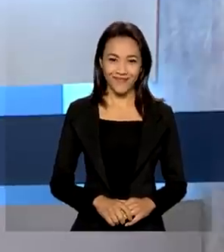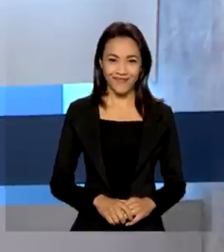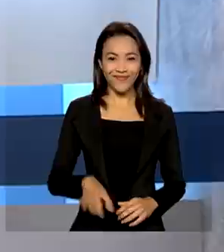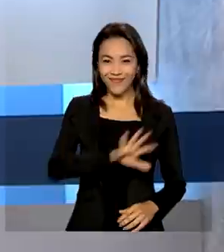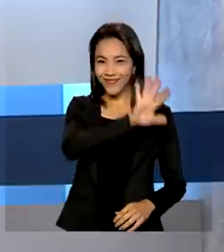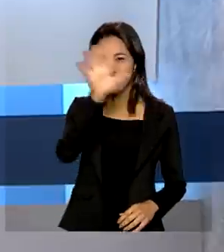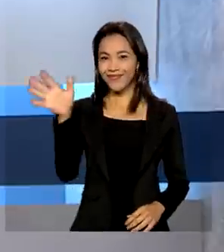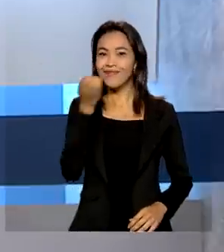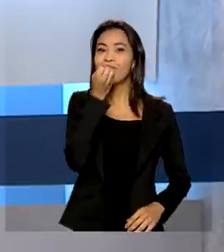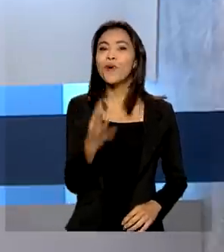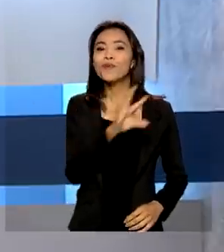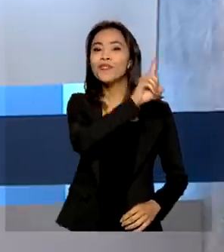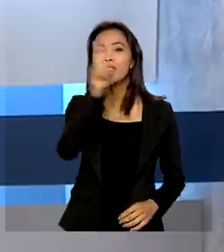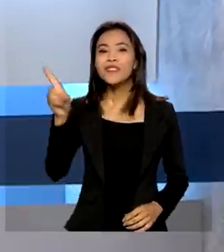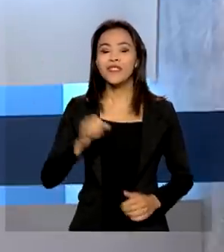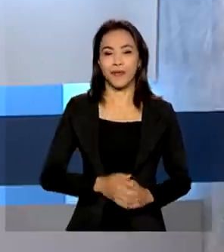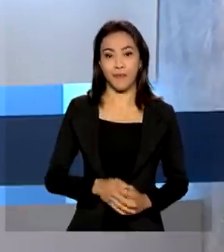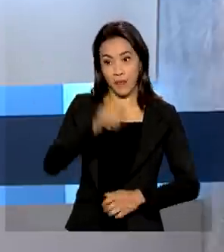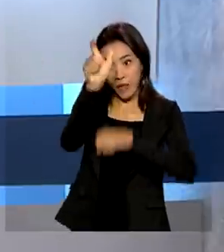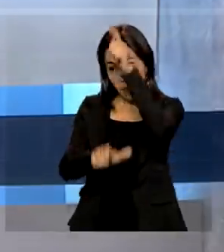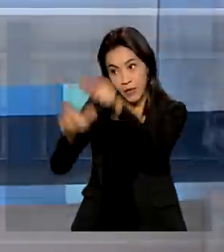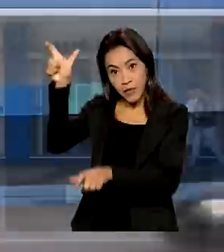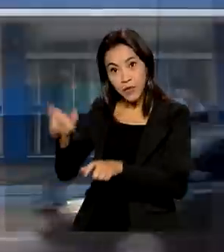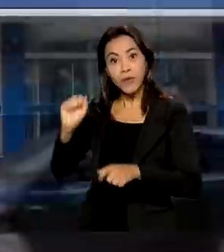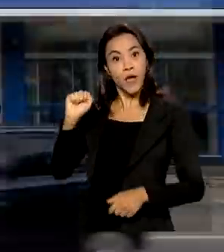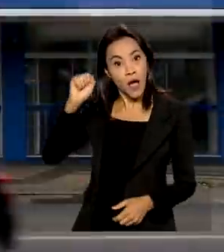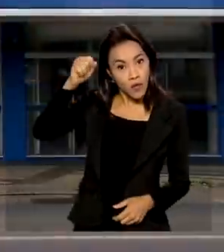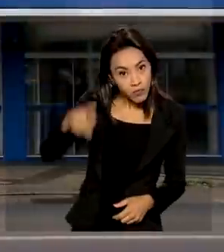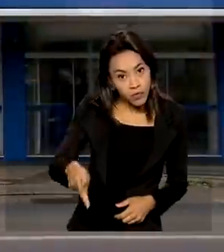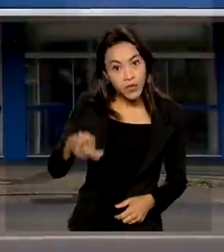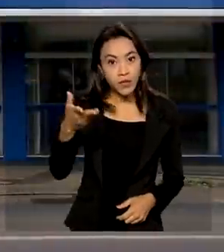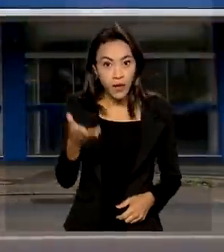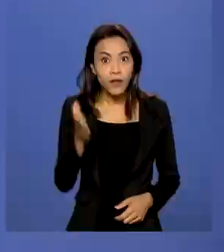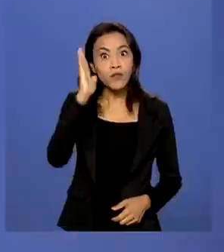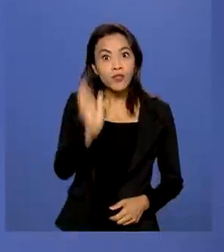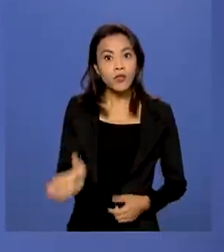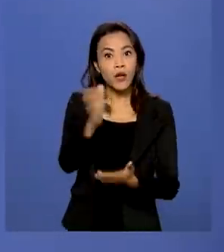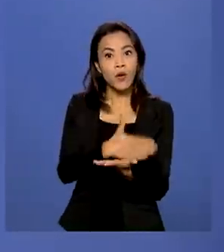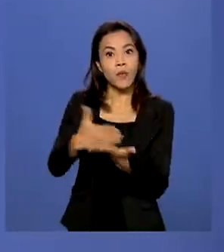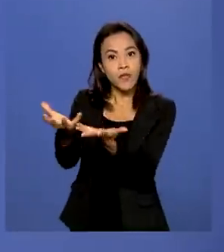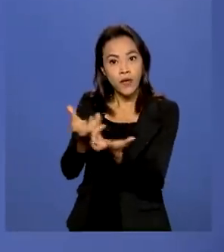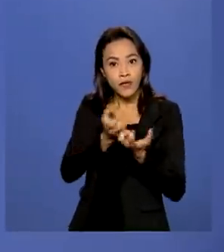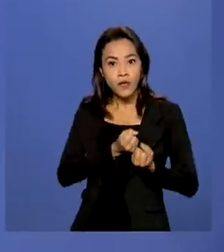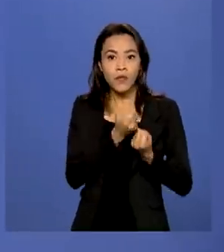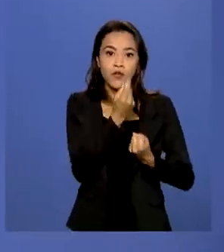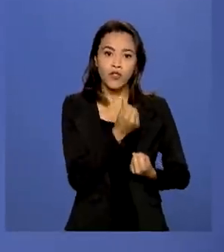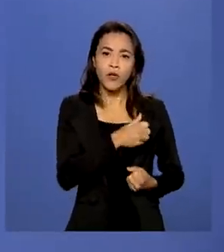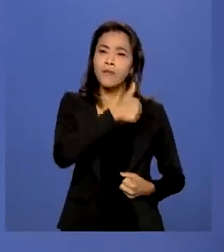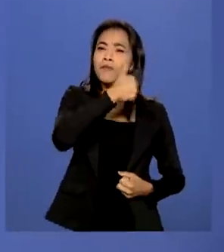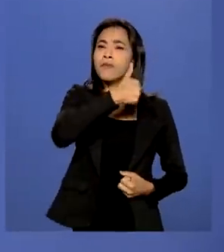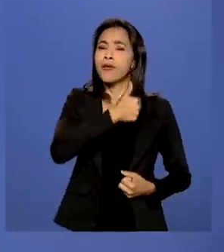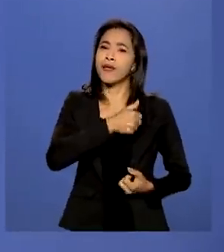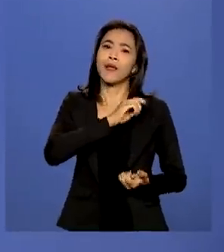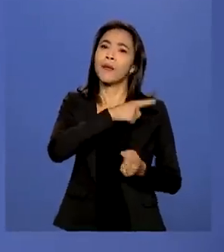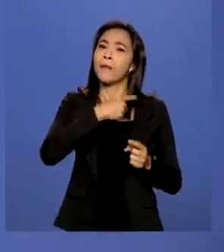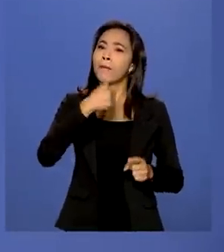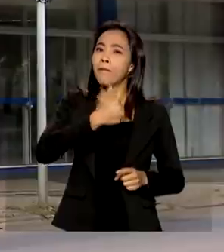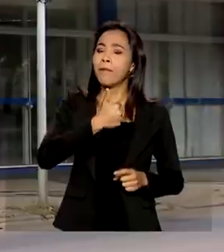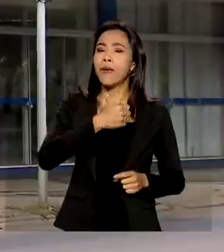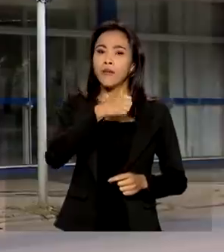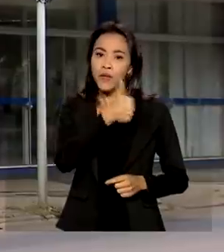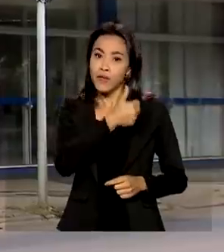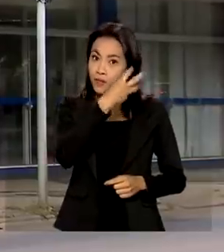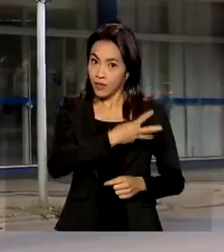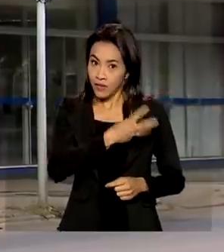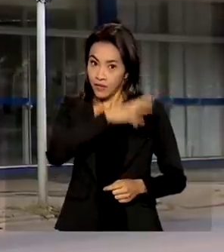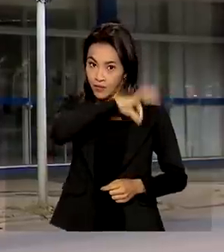Olá, bom dia pra você. Beneficiários do INSS começam a receber a primeira parcela do 13º